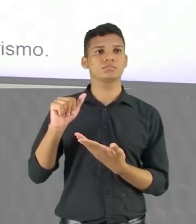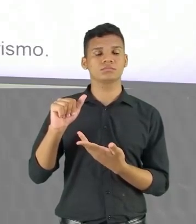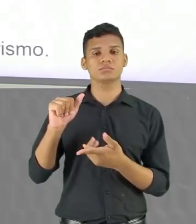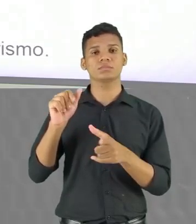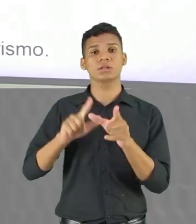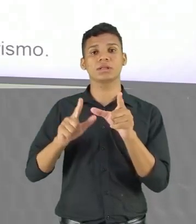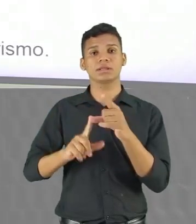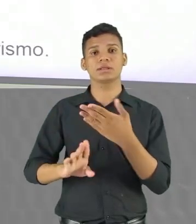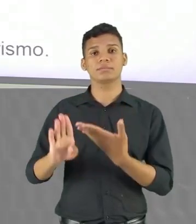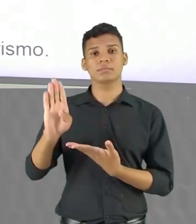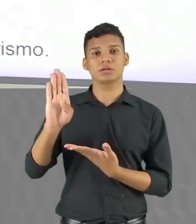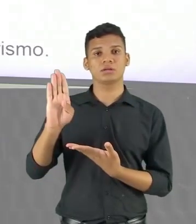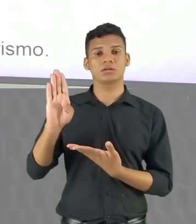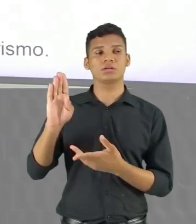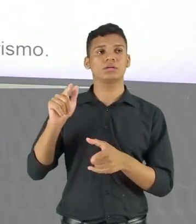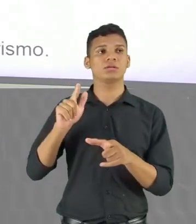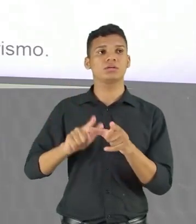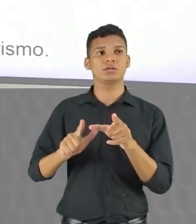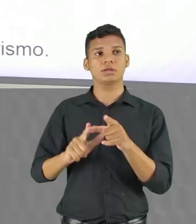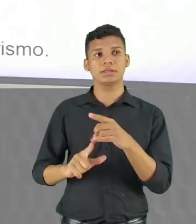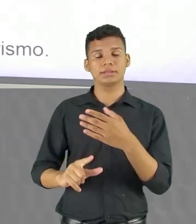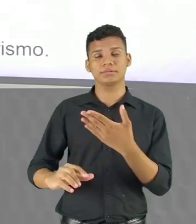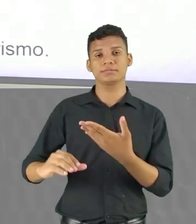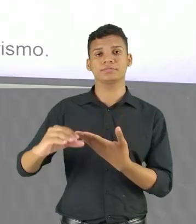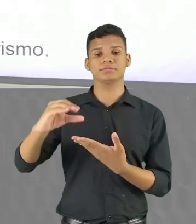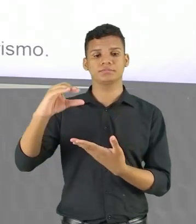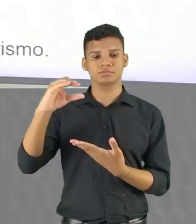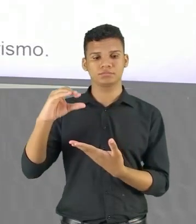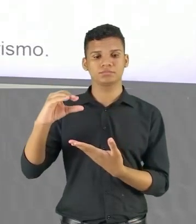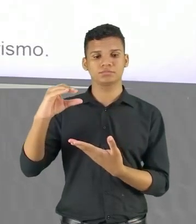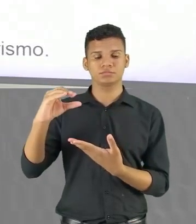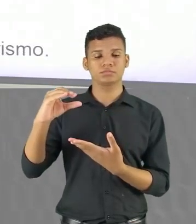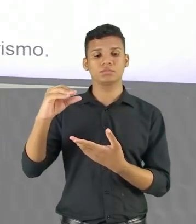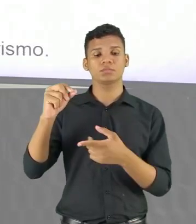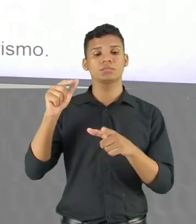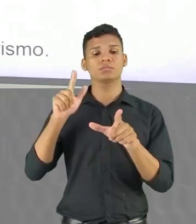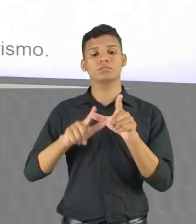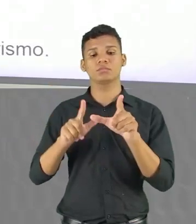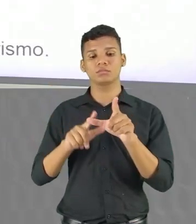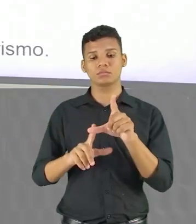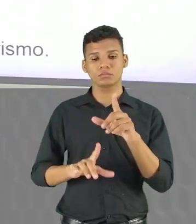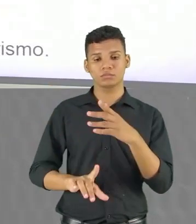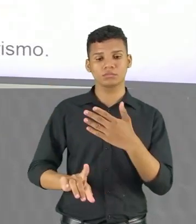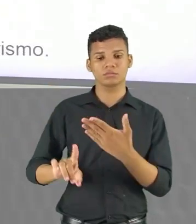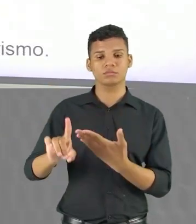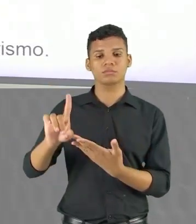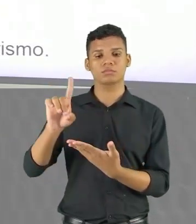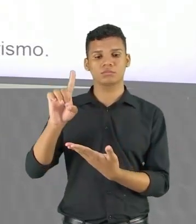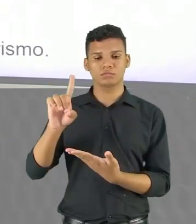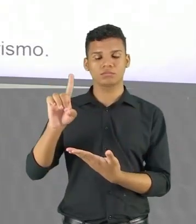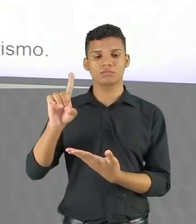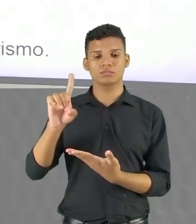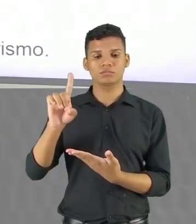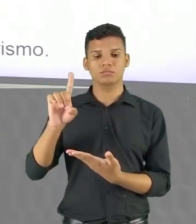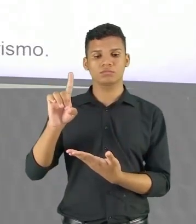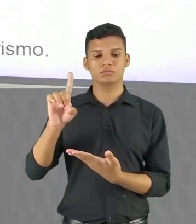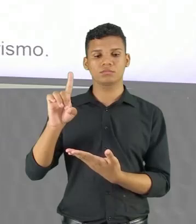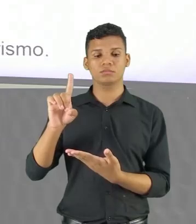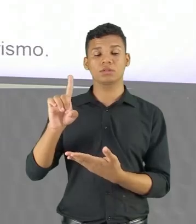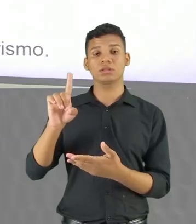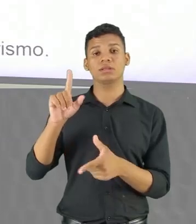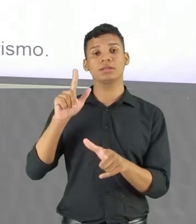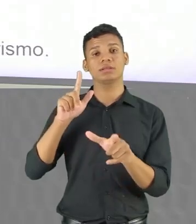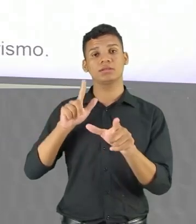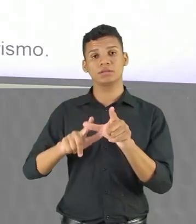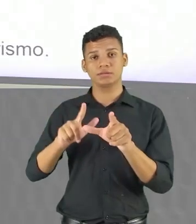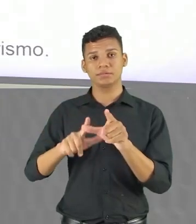literatura. Propõe o retorno ao lirismo do movimento clássico. Propõe o retorno ao lirismo do movimento romântico.